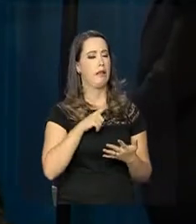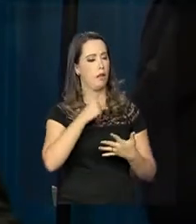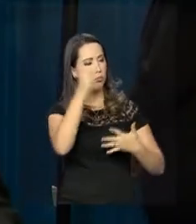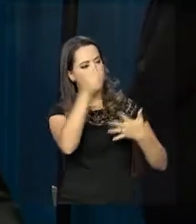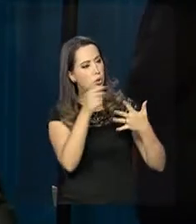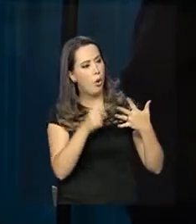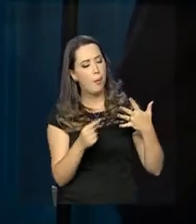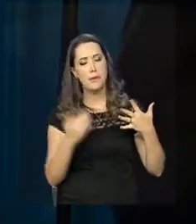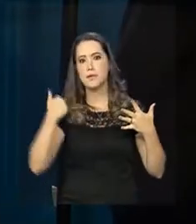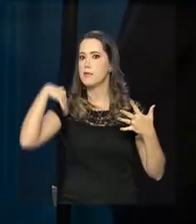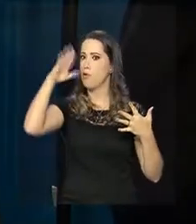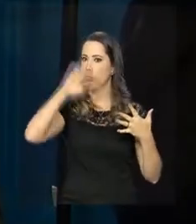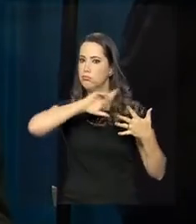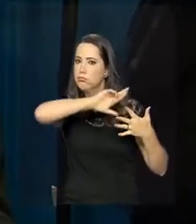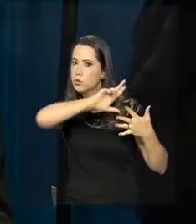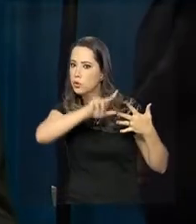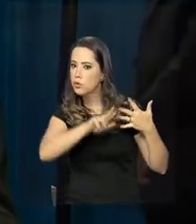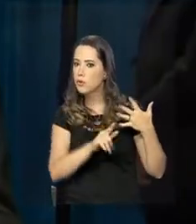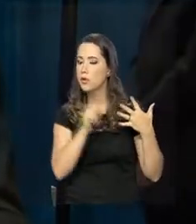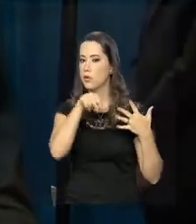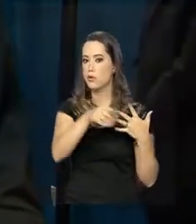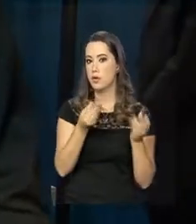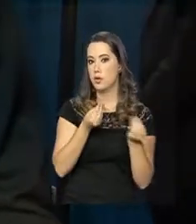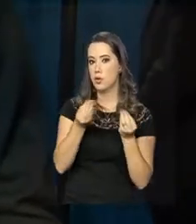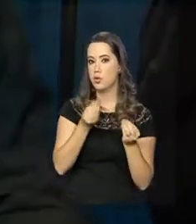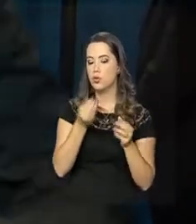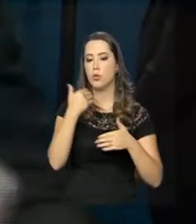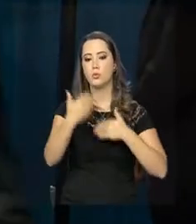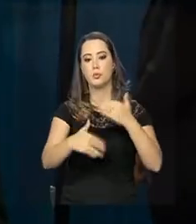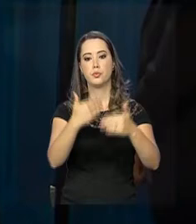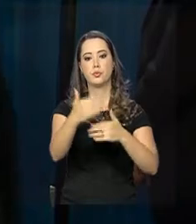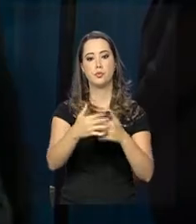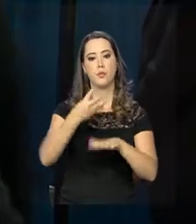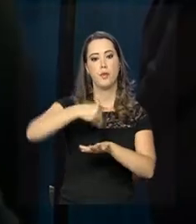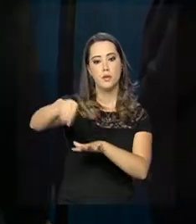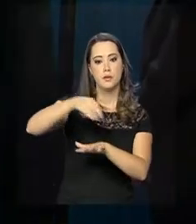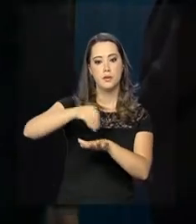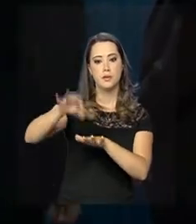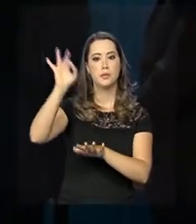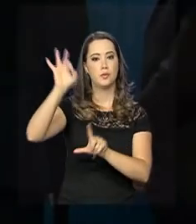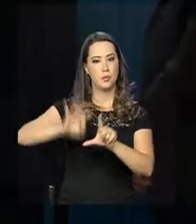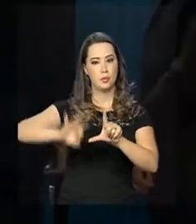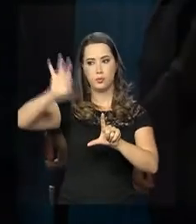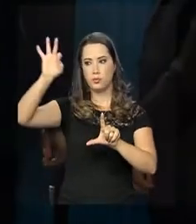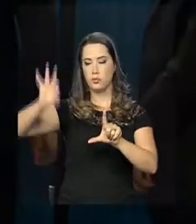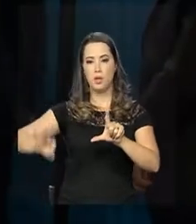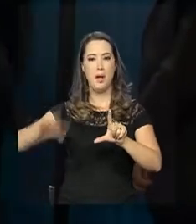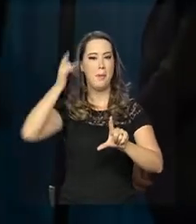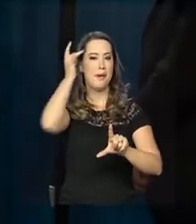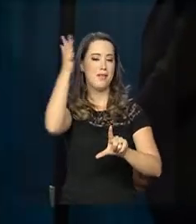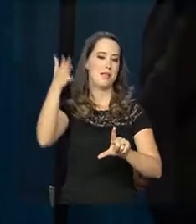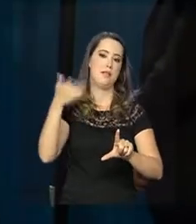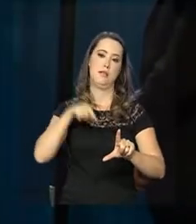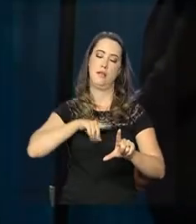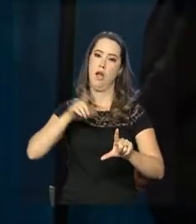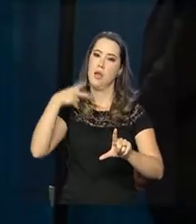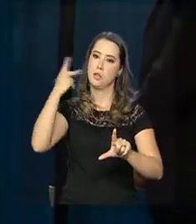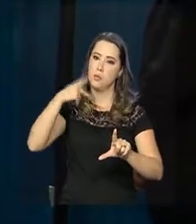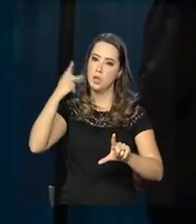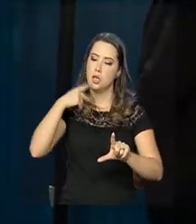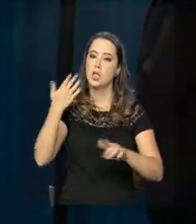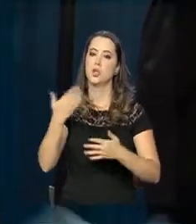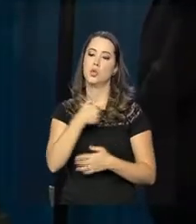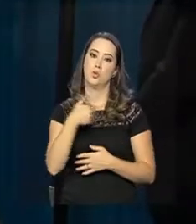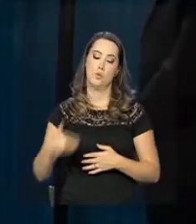dos procedimentos, também das informações, justamente estatísticas, para facilitar, inclusive, a formulação de políticas